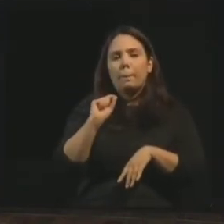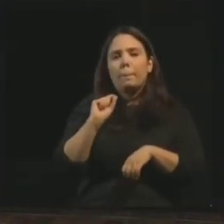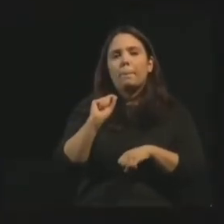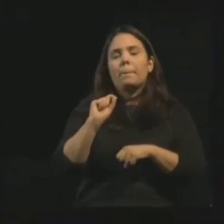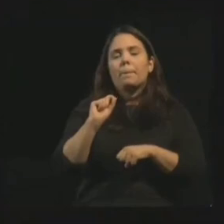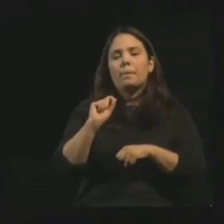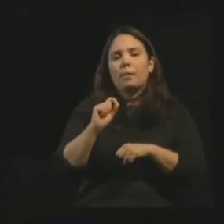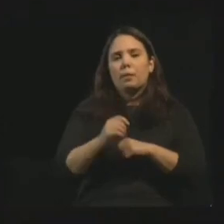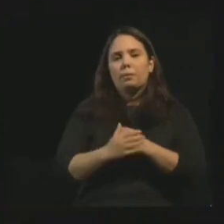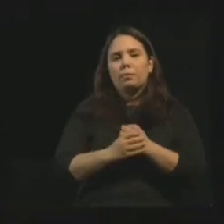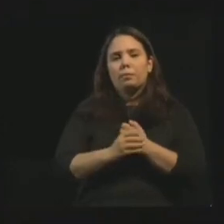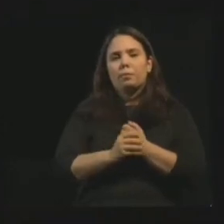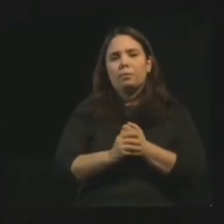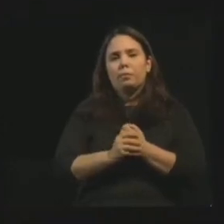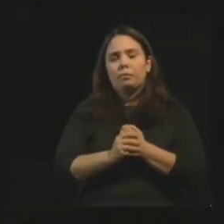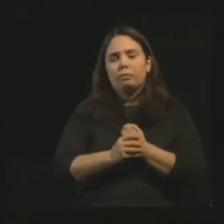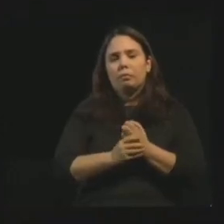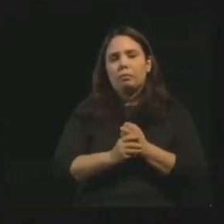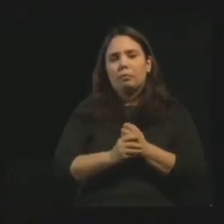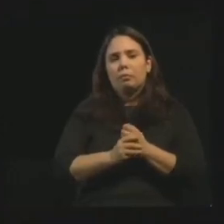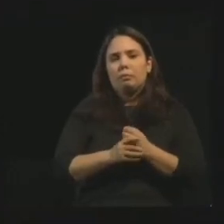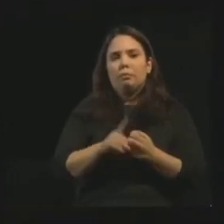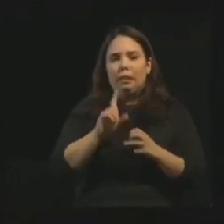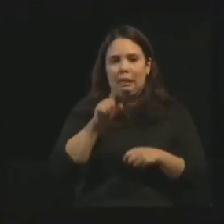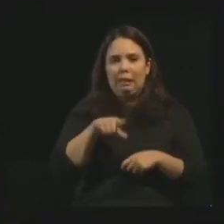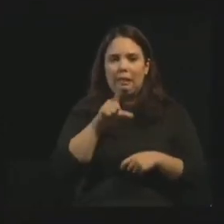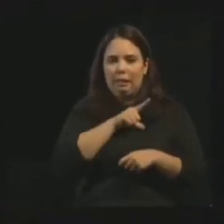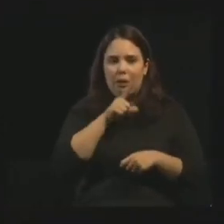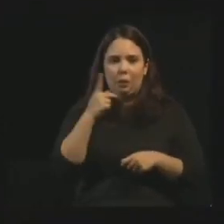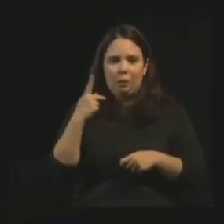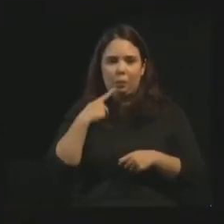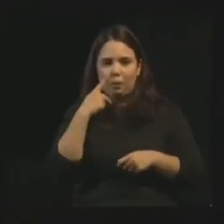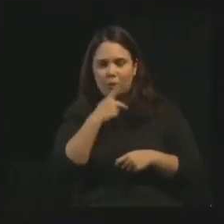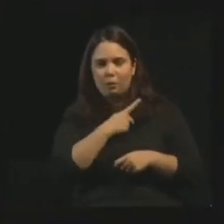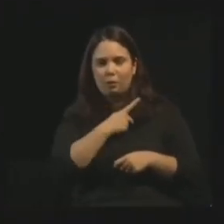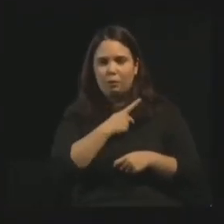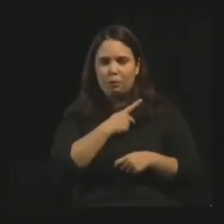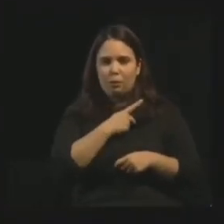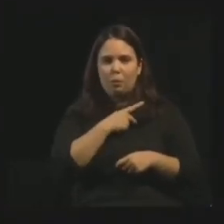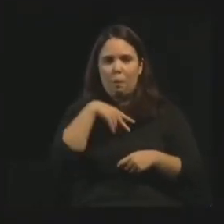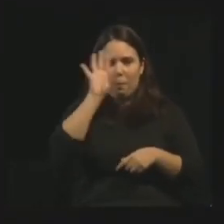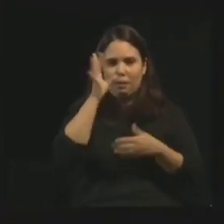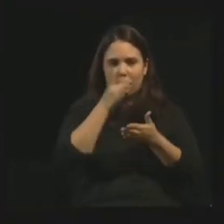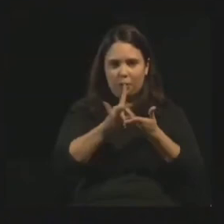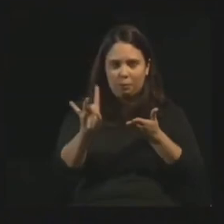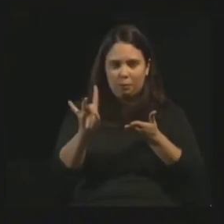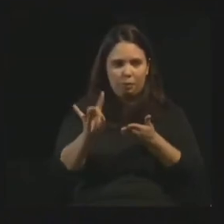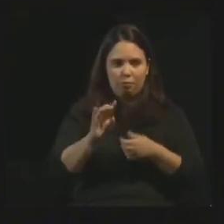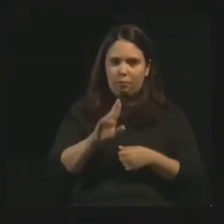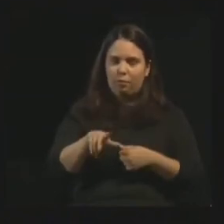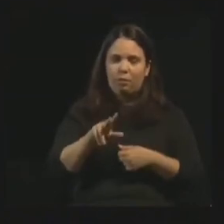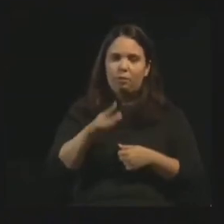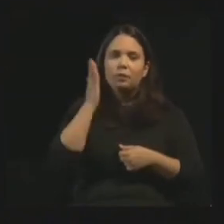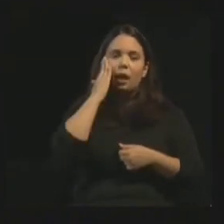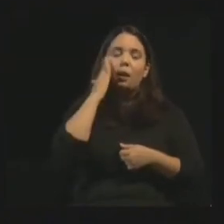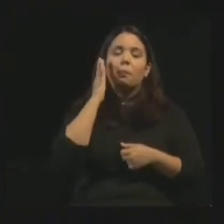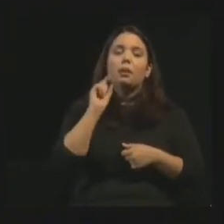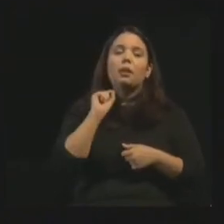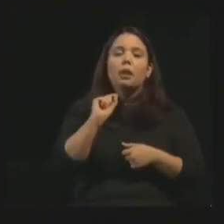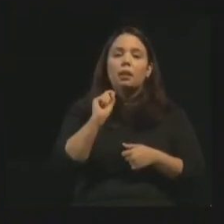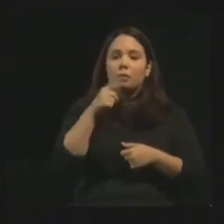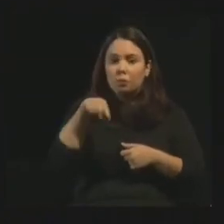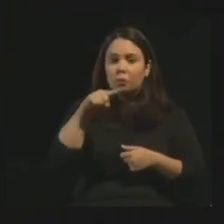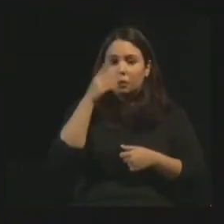um bispo tal, um pastor ali brabo que tem lá, não é? Quem são os maiores amigos da doutrina? Já sabem? É importante saber.